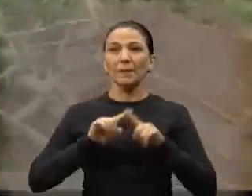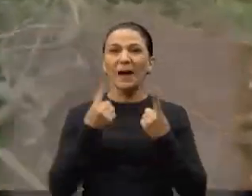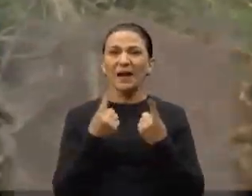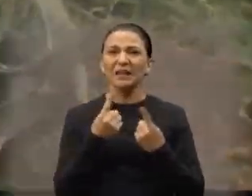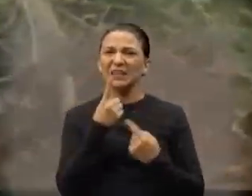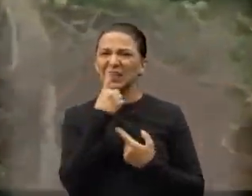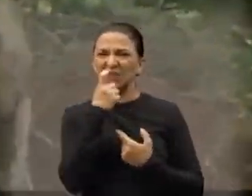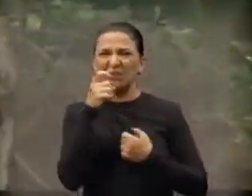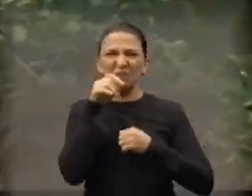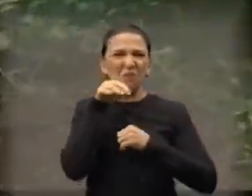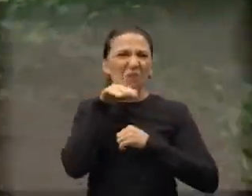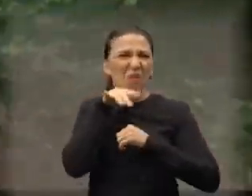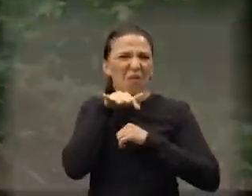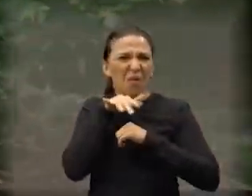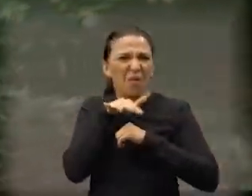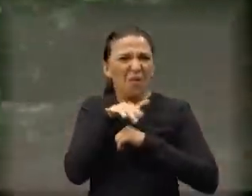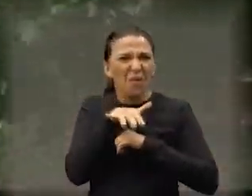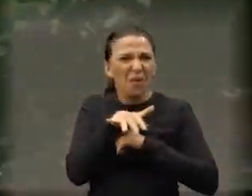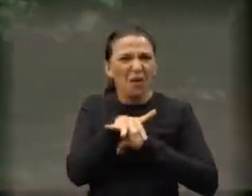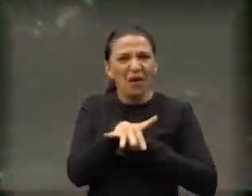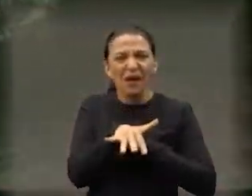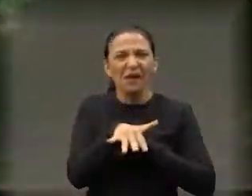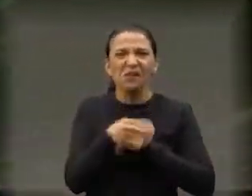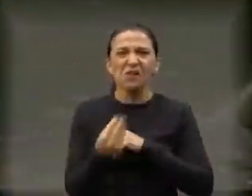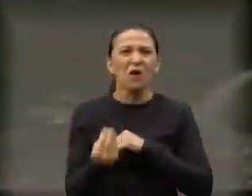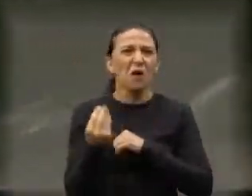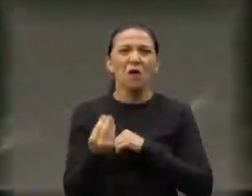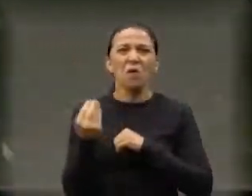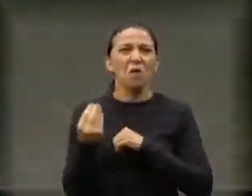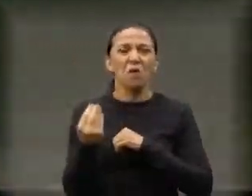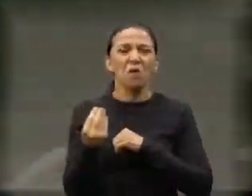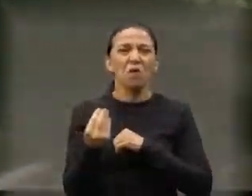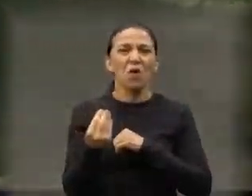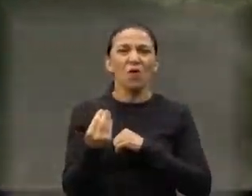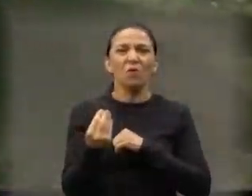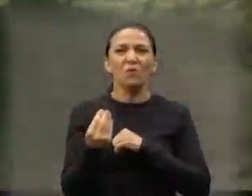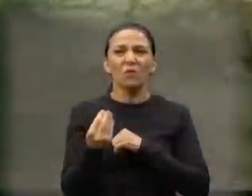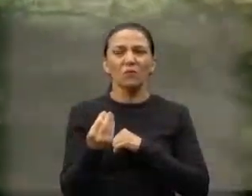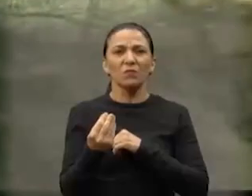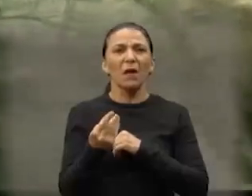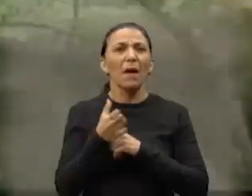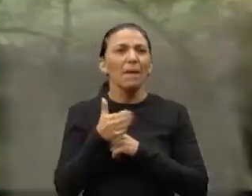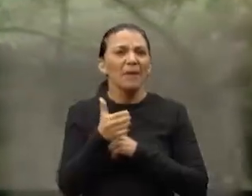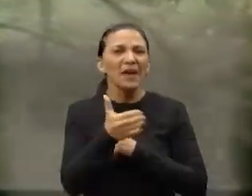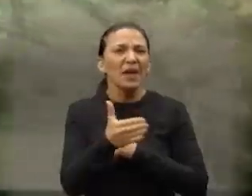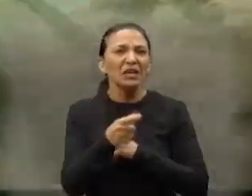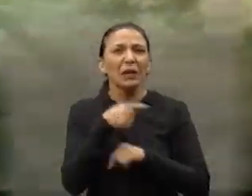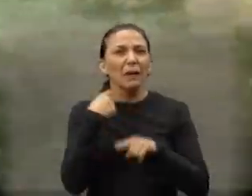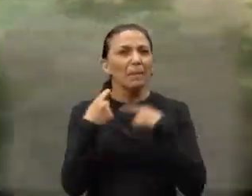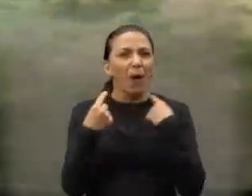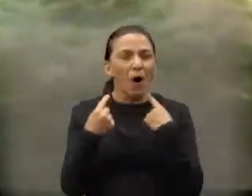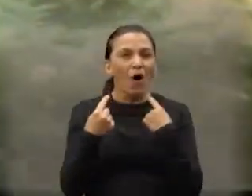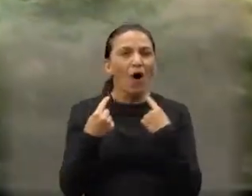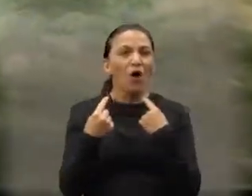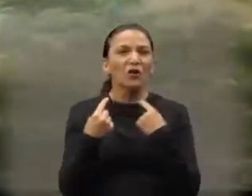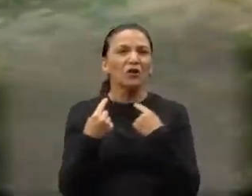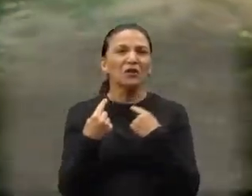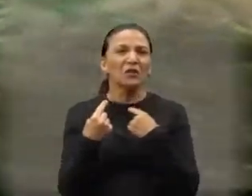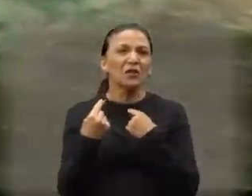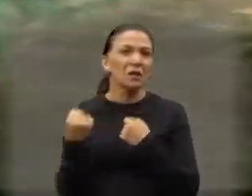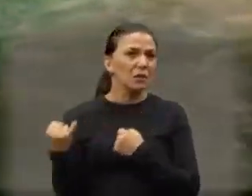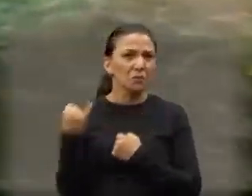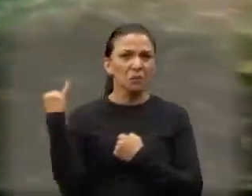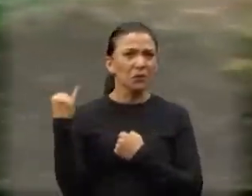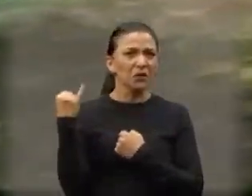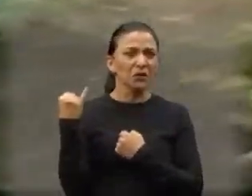Mas agora esse esgoto aqui lançado no rio, queria saber, será que não dá matança de peixe? Será que é irrisório também